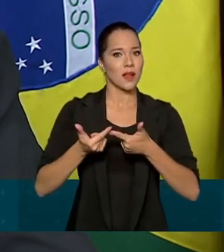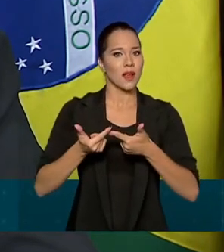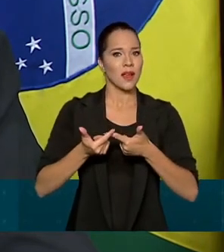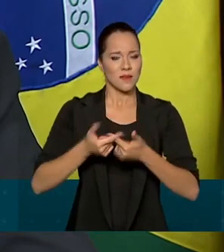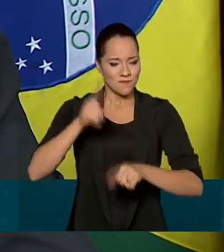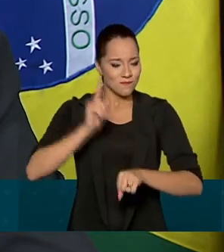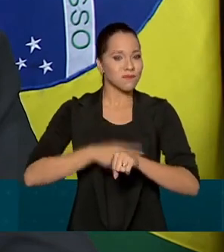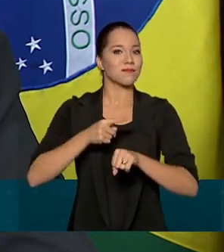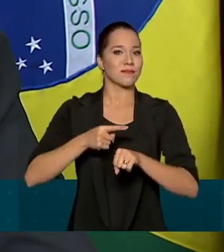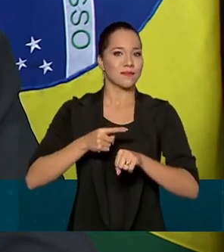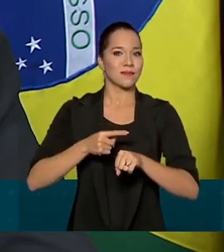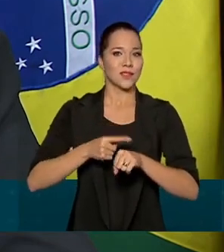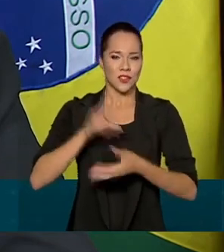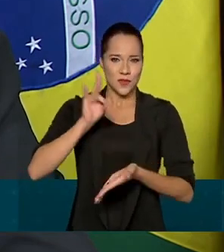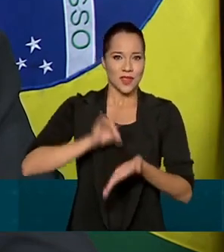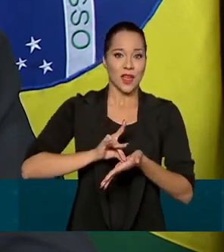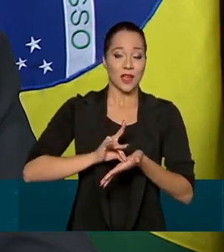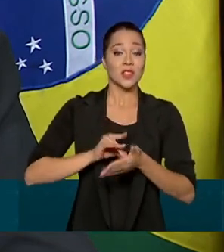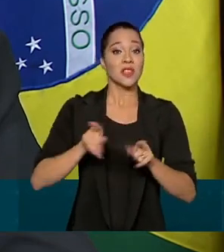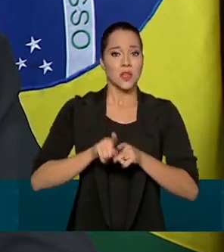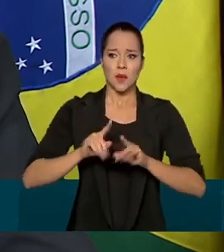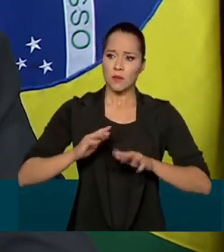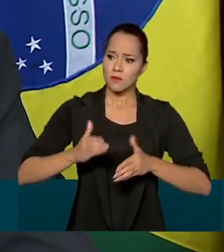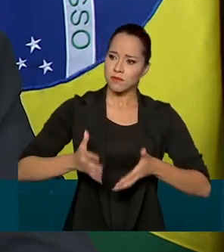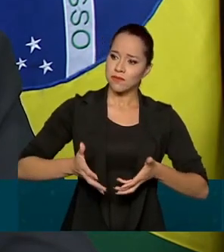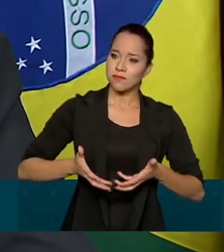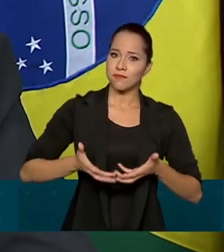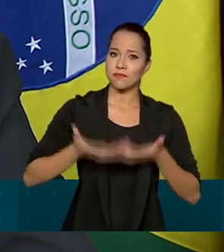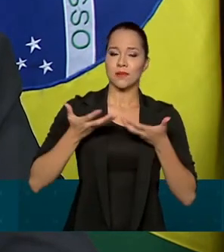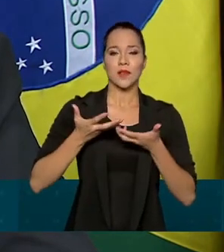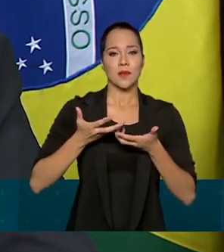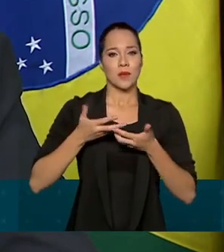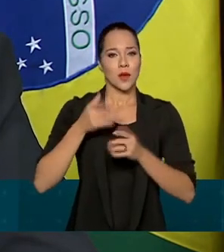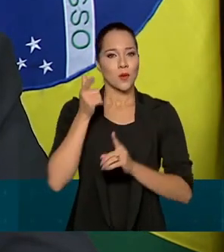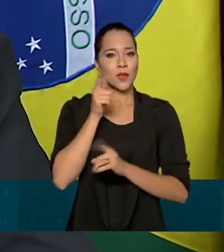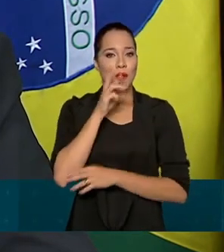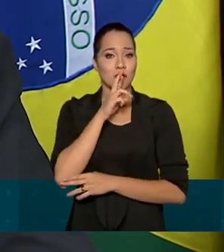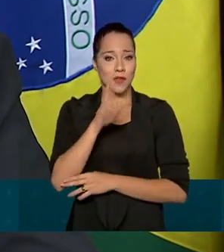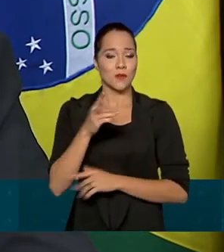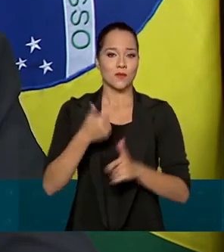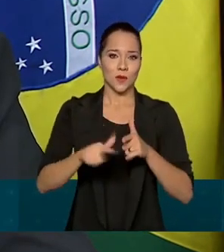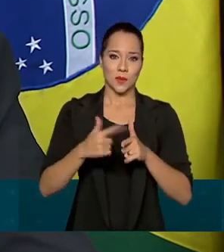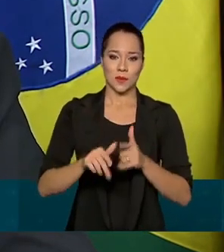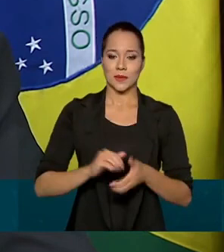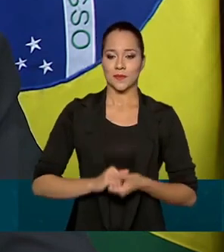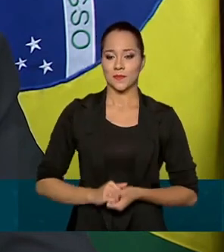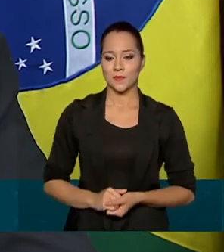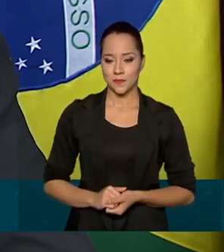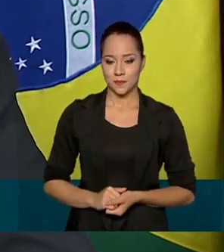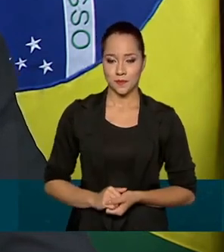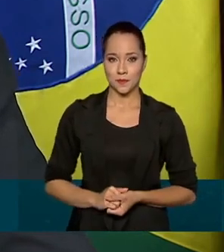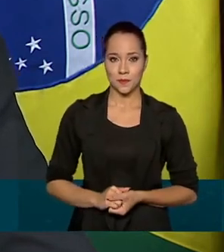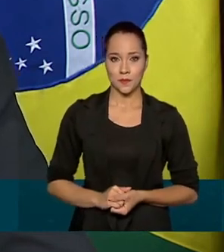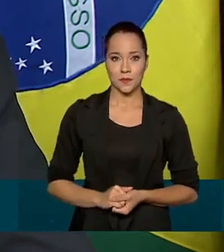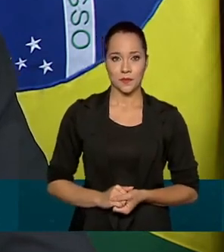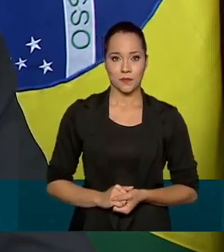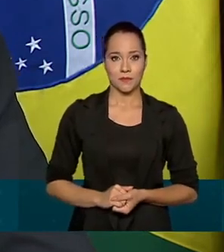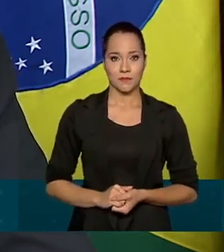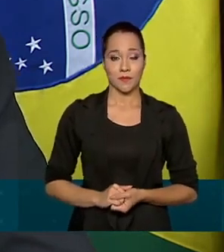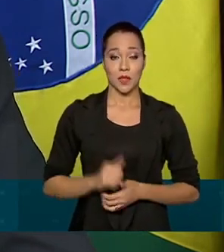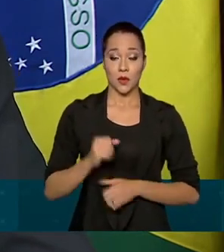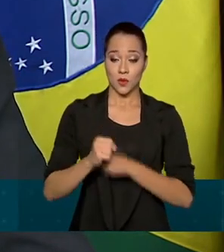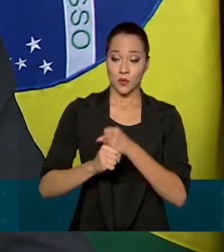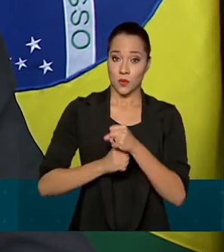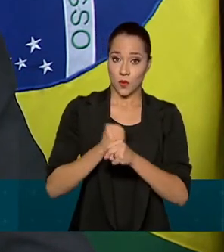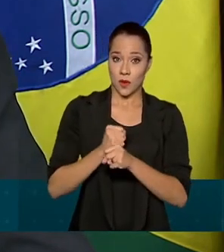imediata, real e construtiva na solução desses problemas. Neste